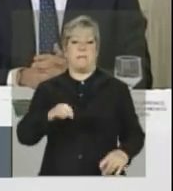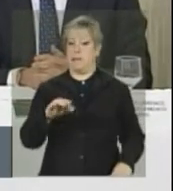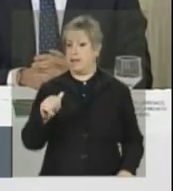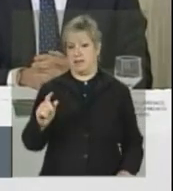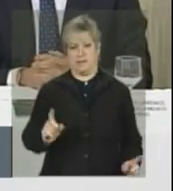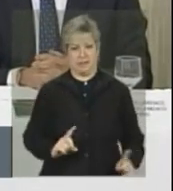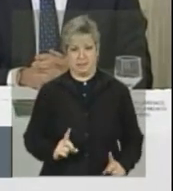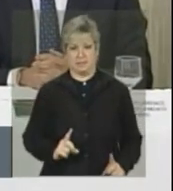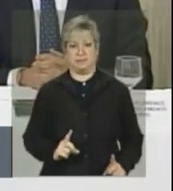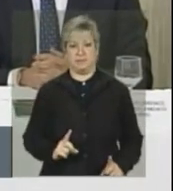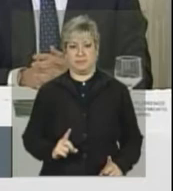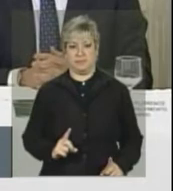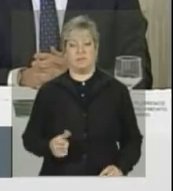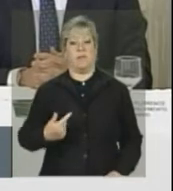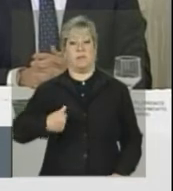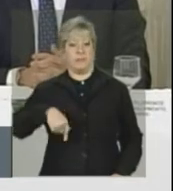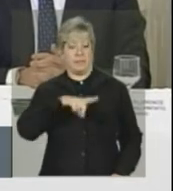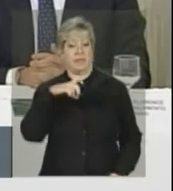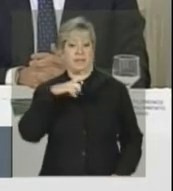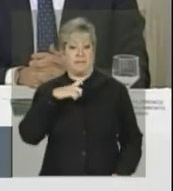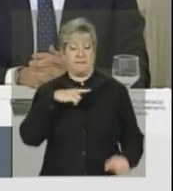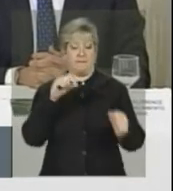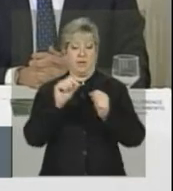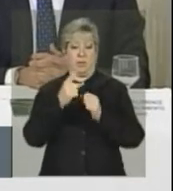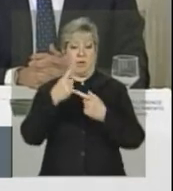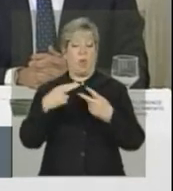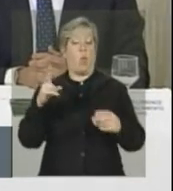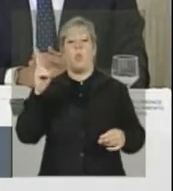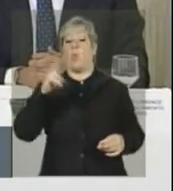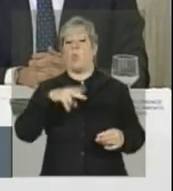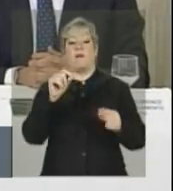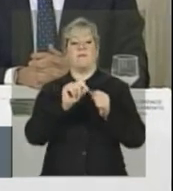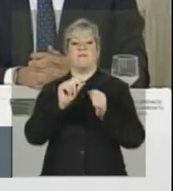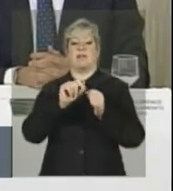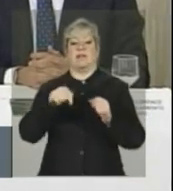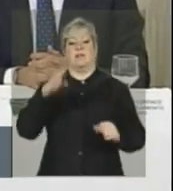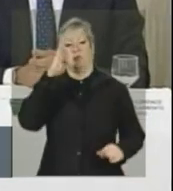Nós estamos fazendo uma coisa que nunca foi feita no Brasil.